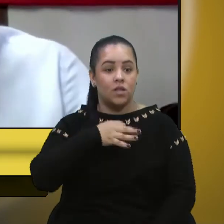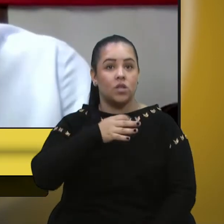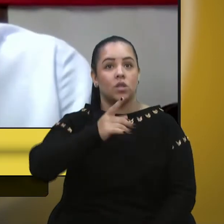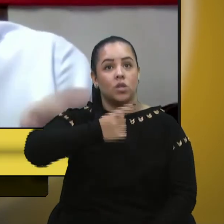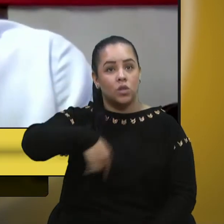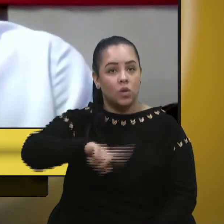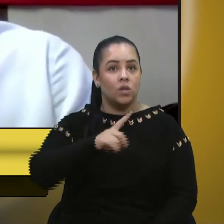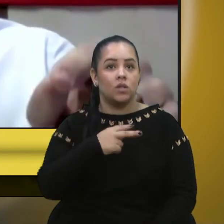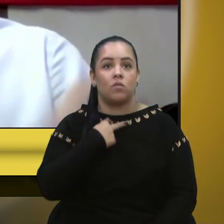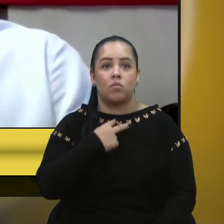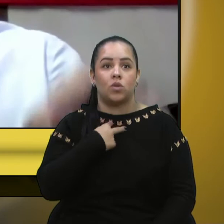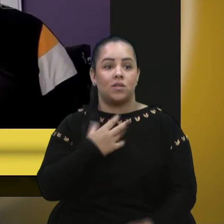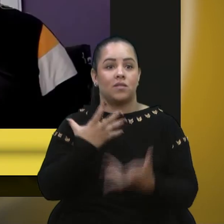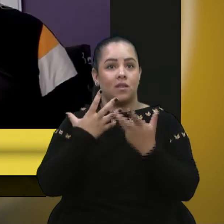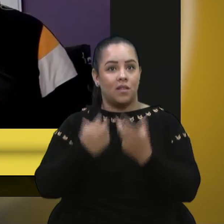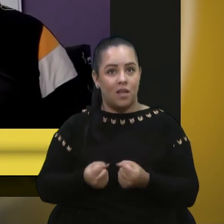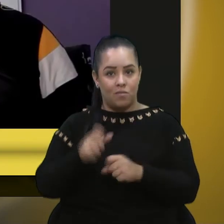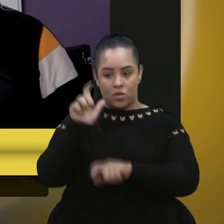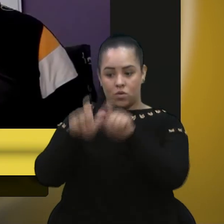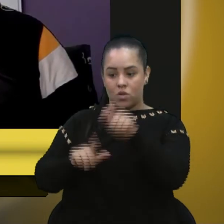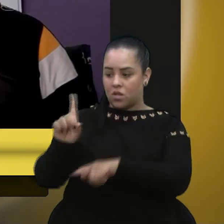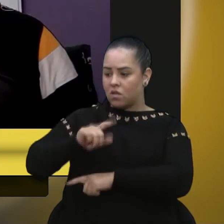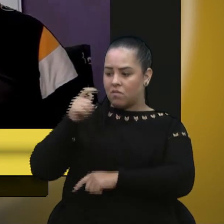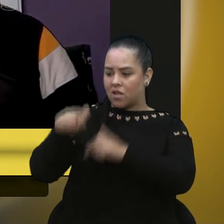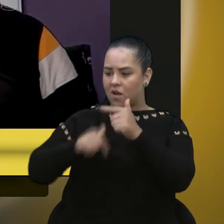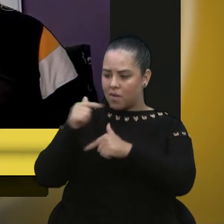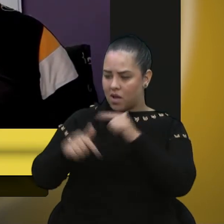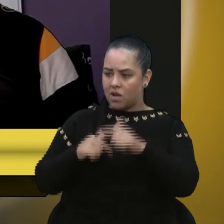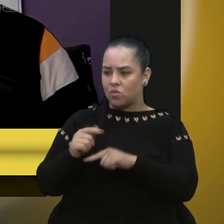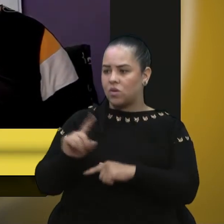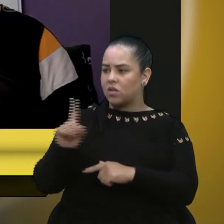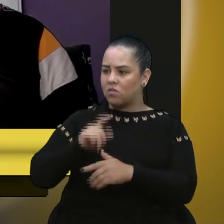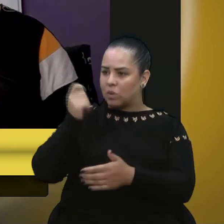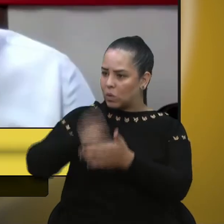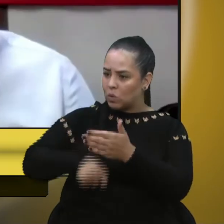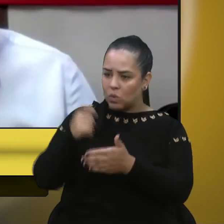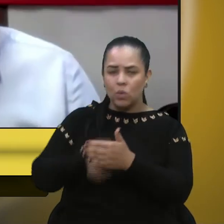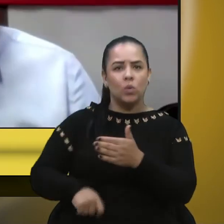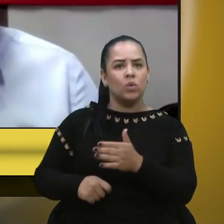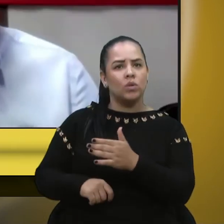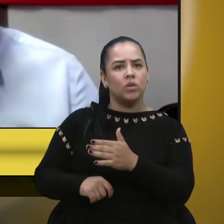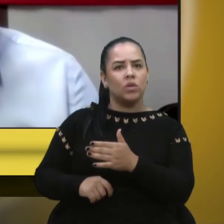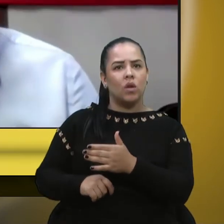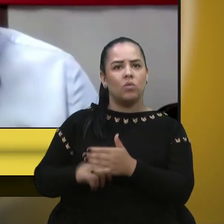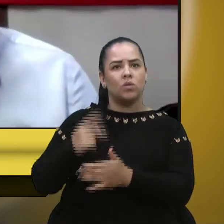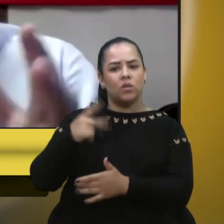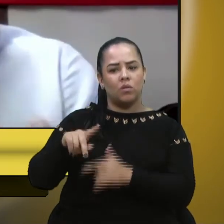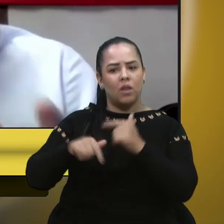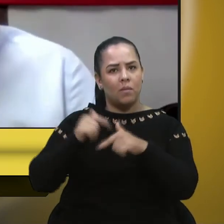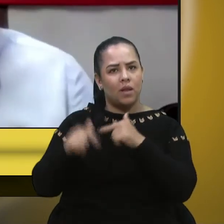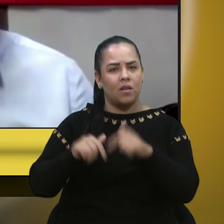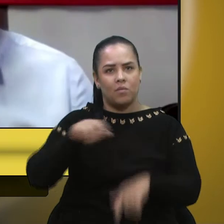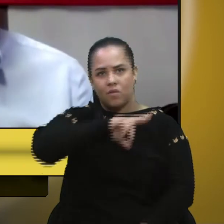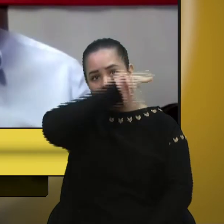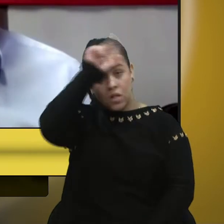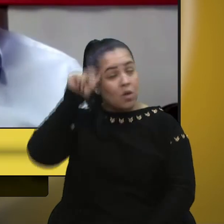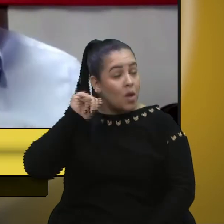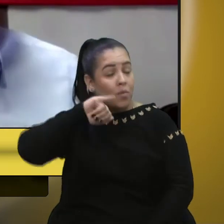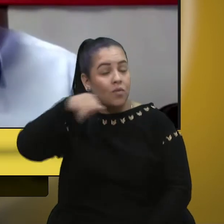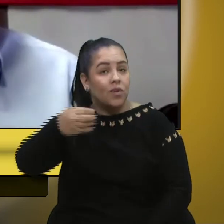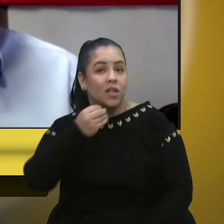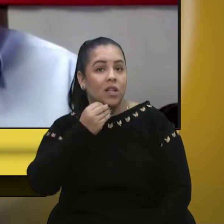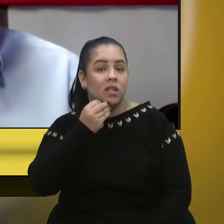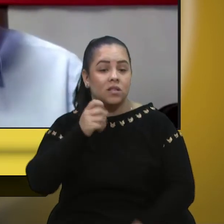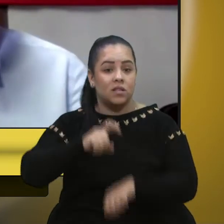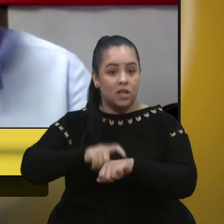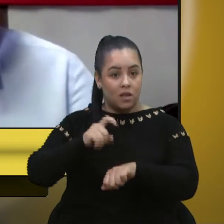não pode aceitar pessoas que não trabalham, pessoas que não defendem a sua função na prefeitura. E aproveitando essa parte que eu lhe